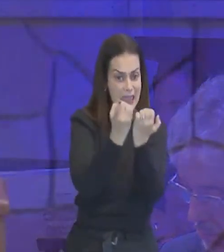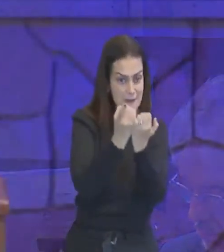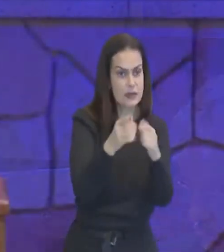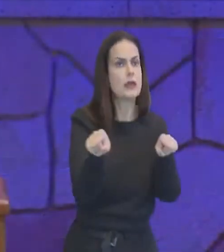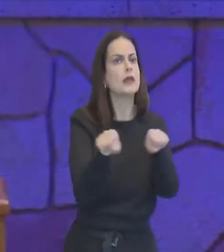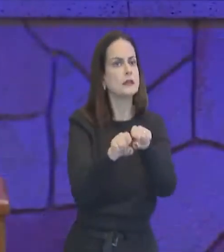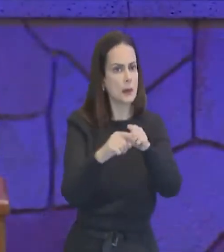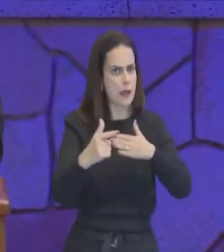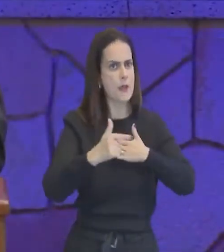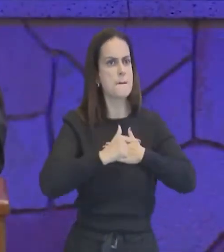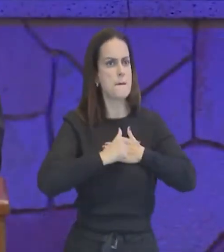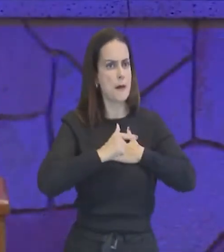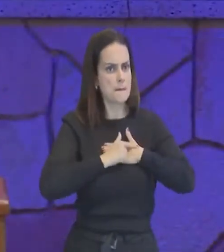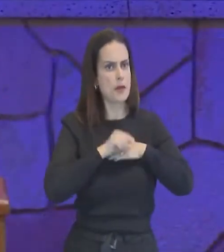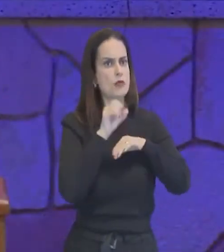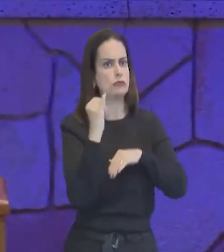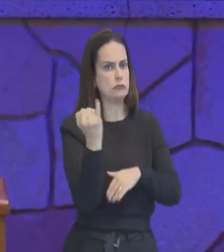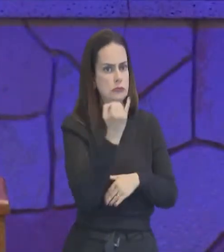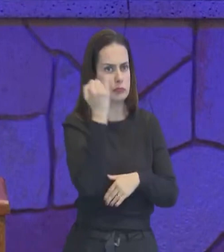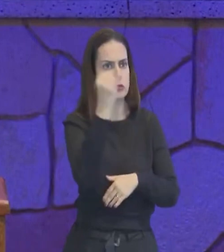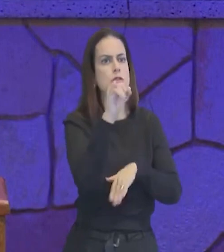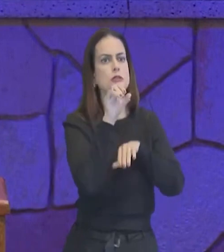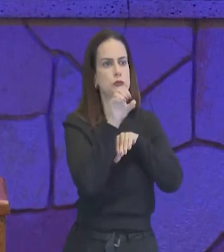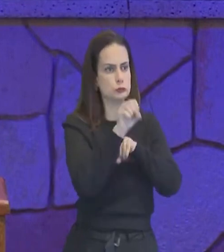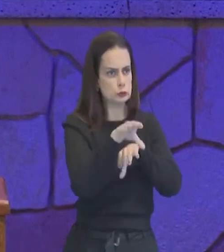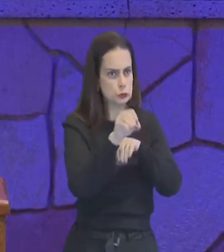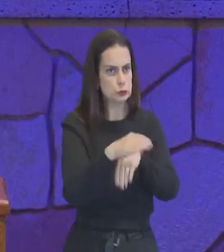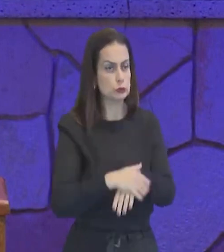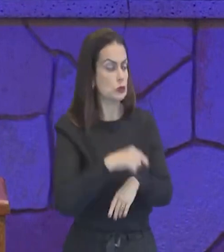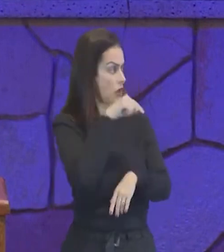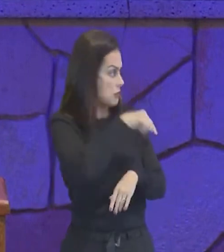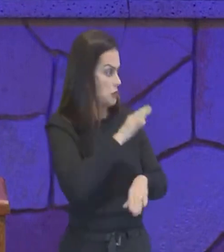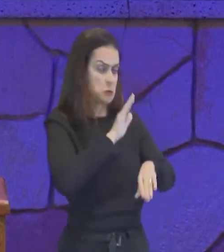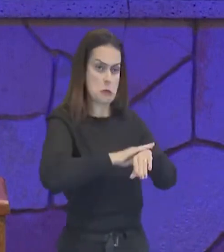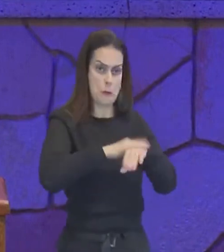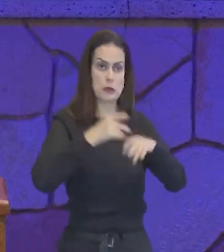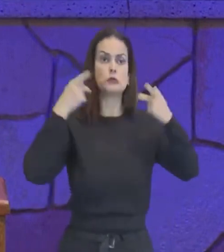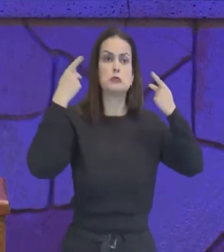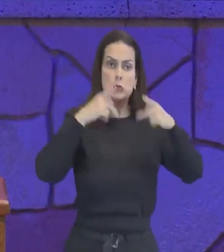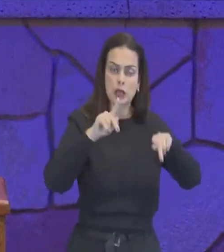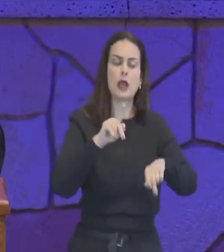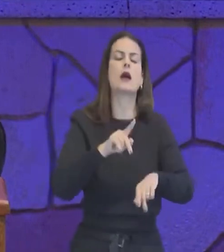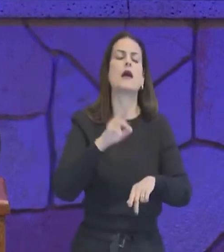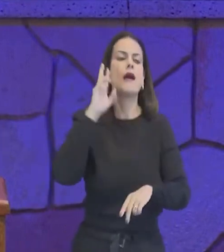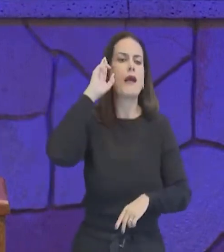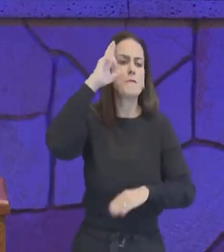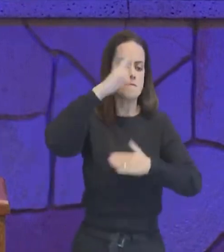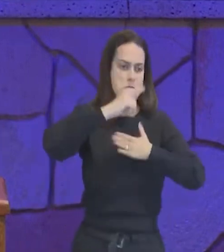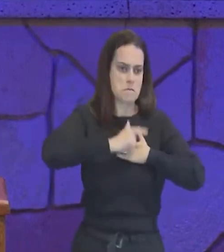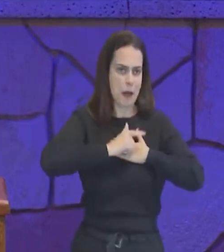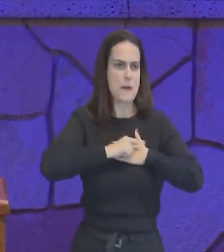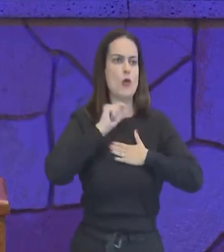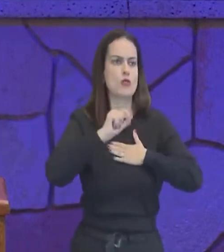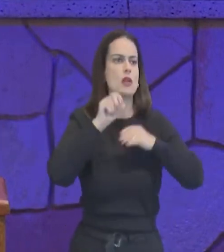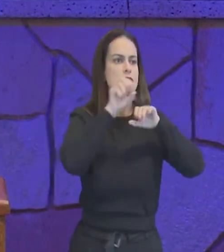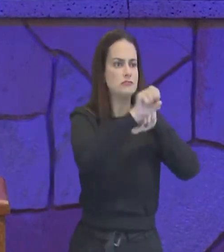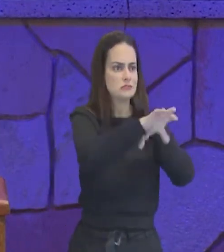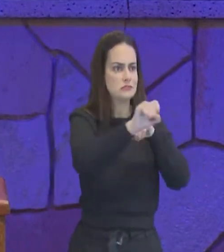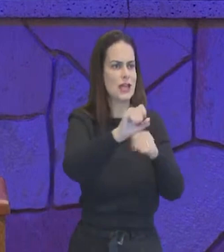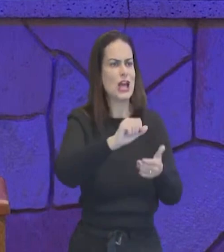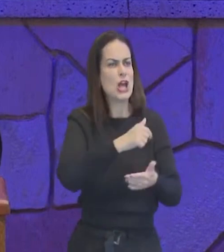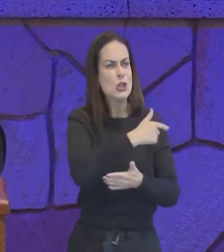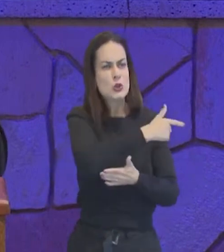de ensino, o púlpito tem a sua função de ensino, e todas as atividades da igreja